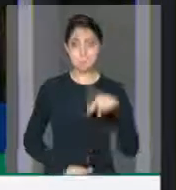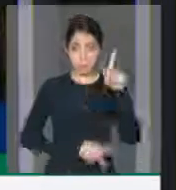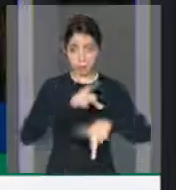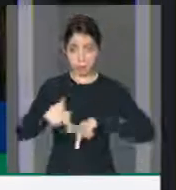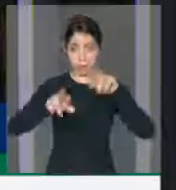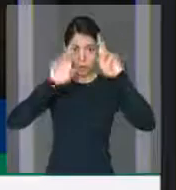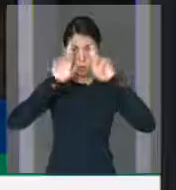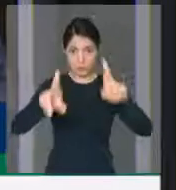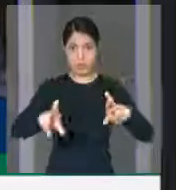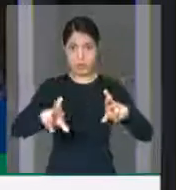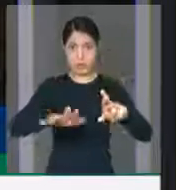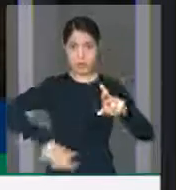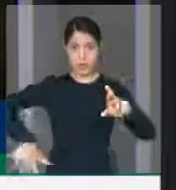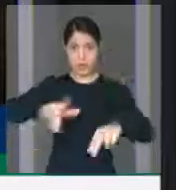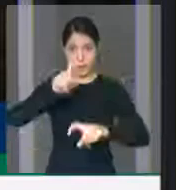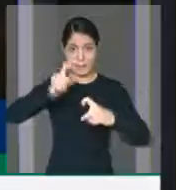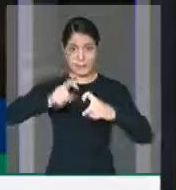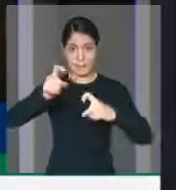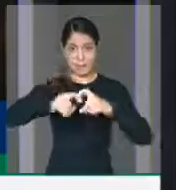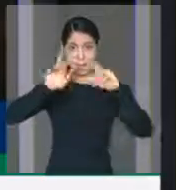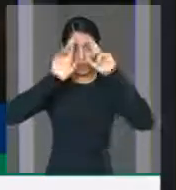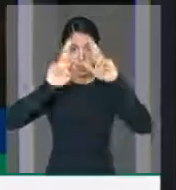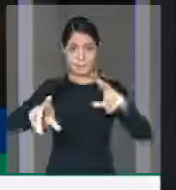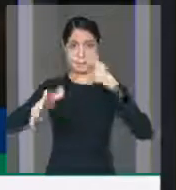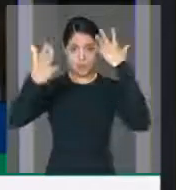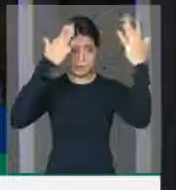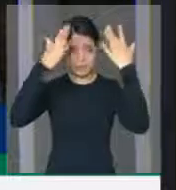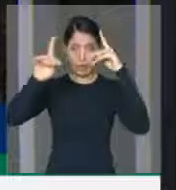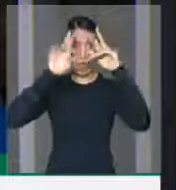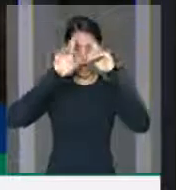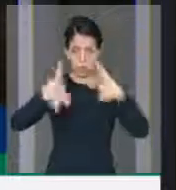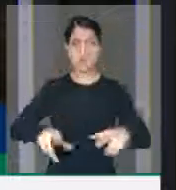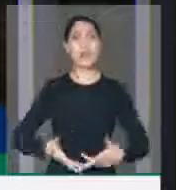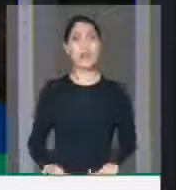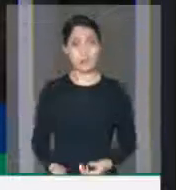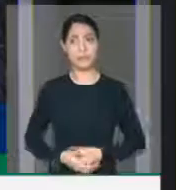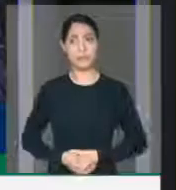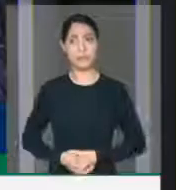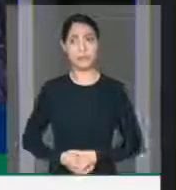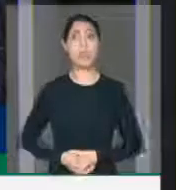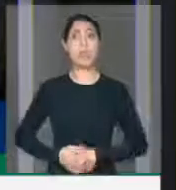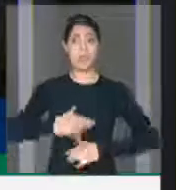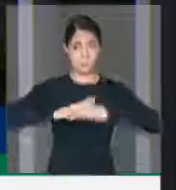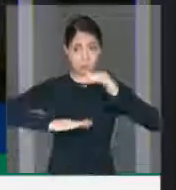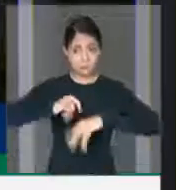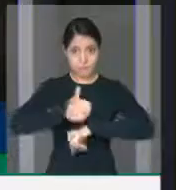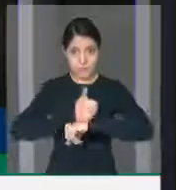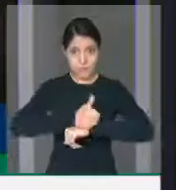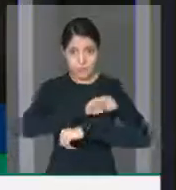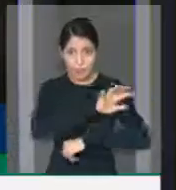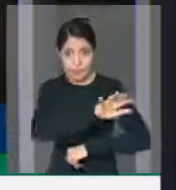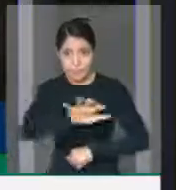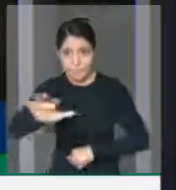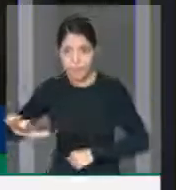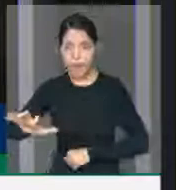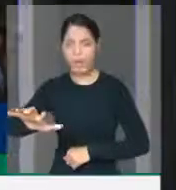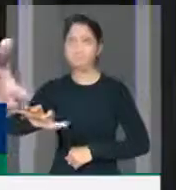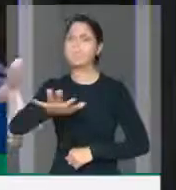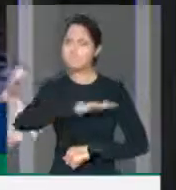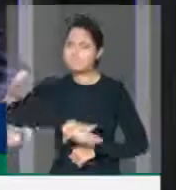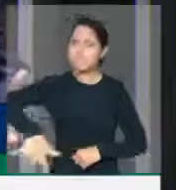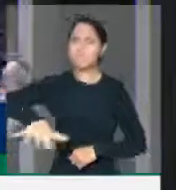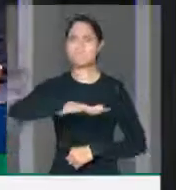mais respeito aos médicos, respeito aos psicólogos, para que essa profissão não se torne uma profissão,